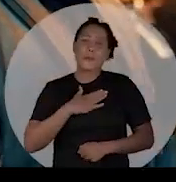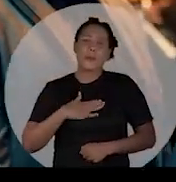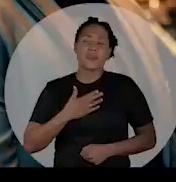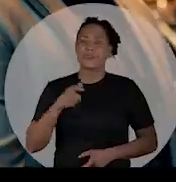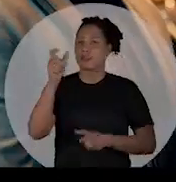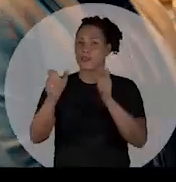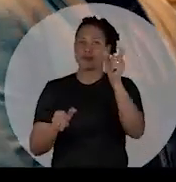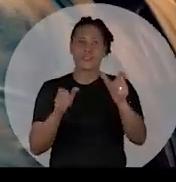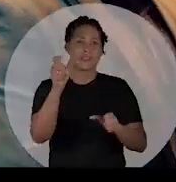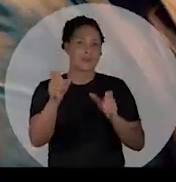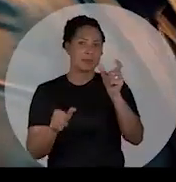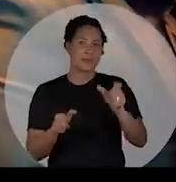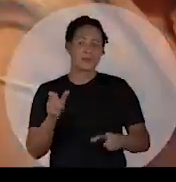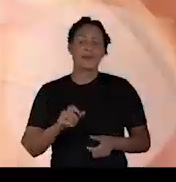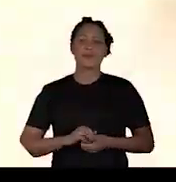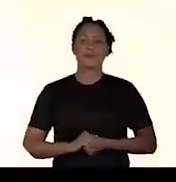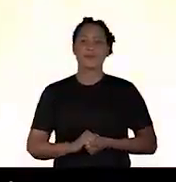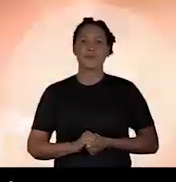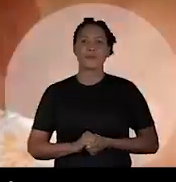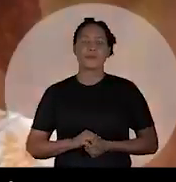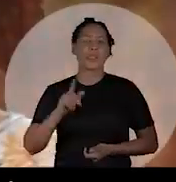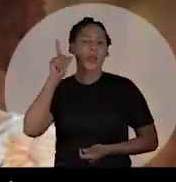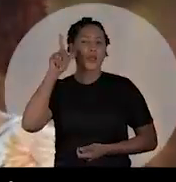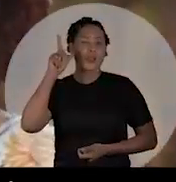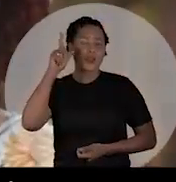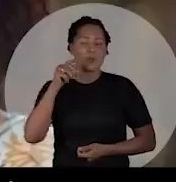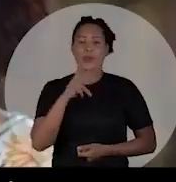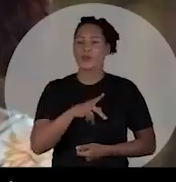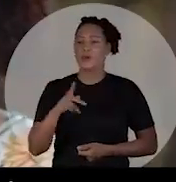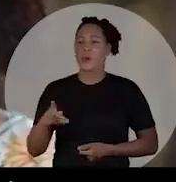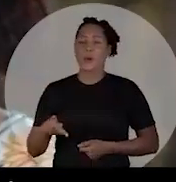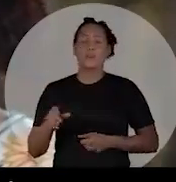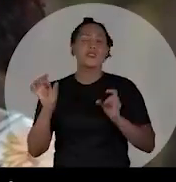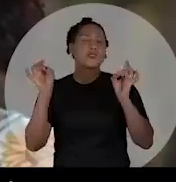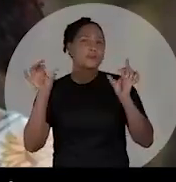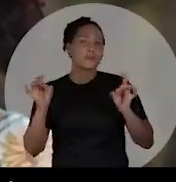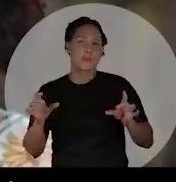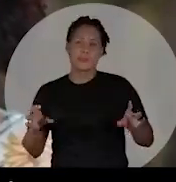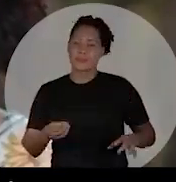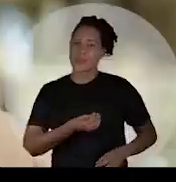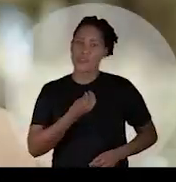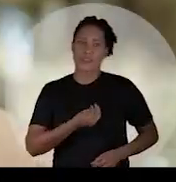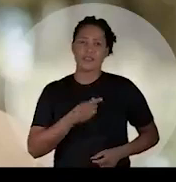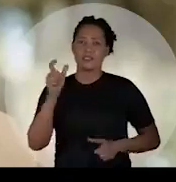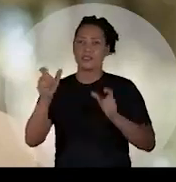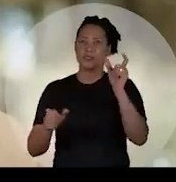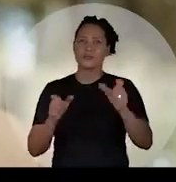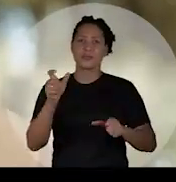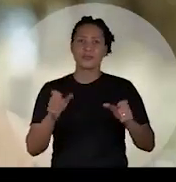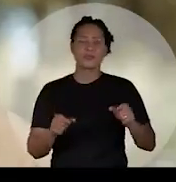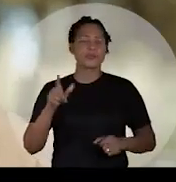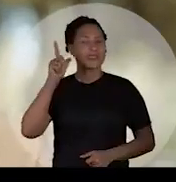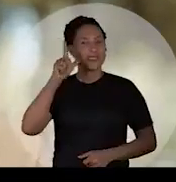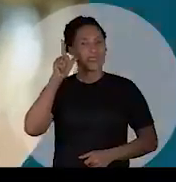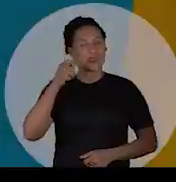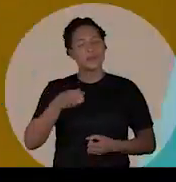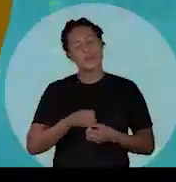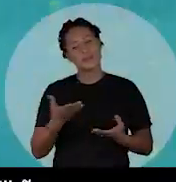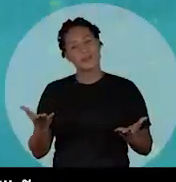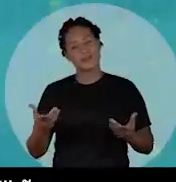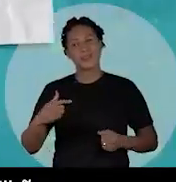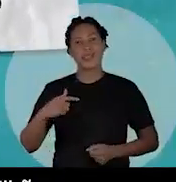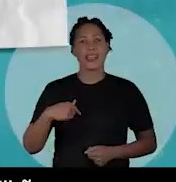da Anderlândia e de um monte de gente. O Lino é o professor que marca a vida da gente. Linoberg, muito prazer.